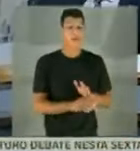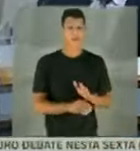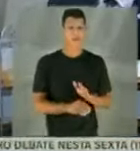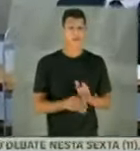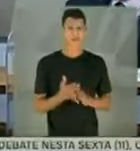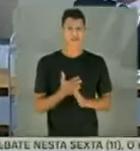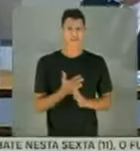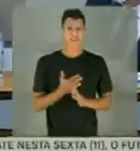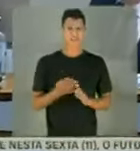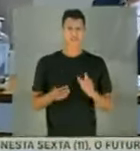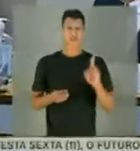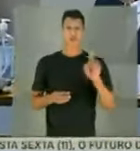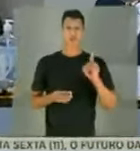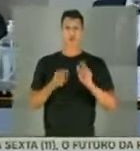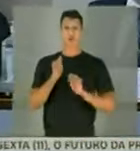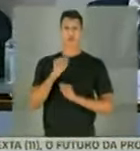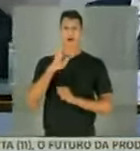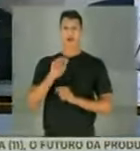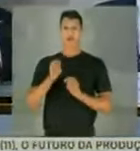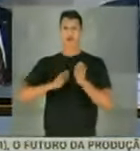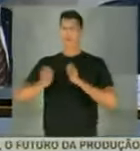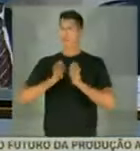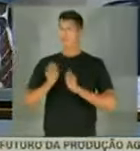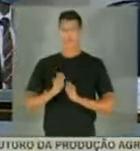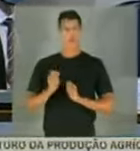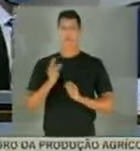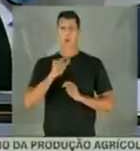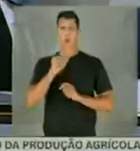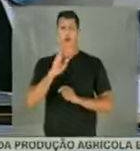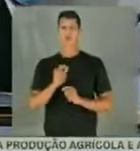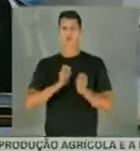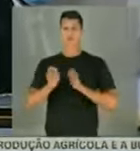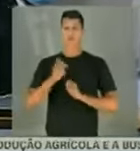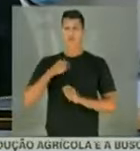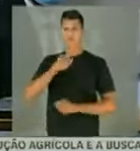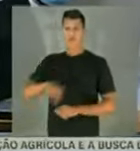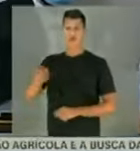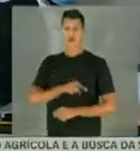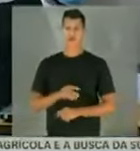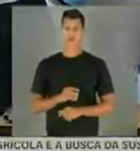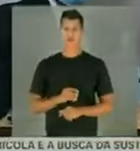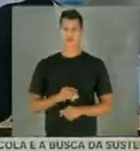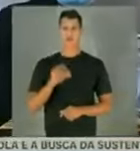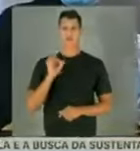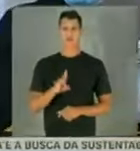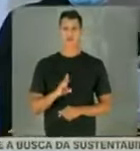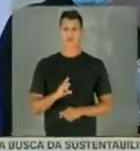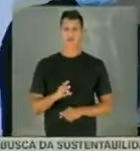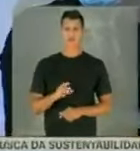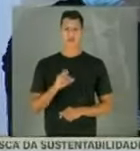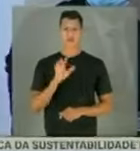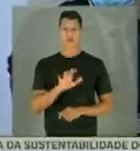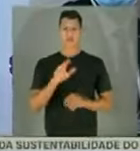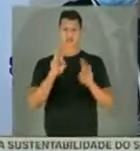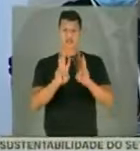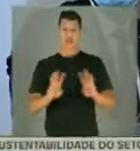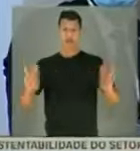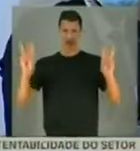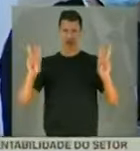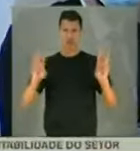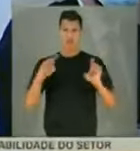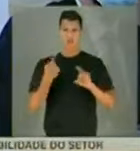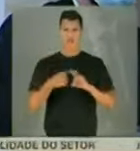não é um ato administrativo, ela não é um ato administrativo, então não cabe revogação. Ela está lá no site,